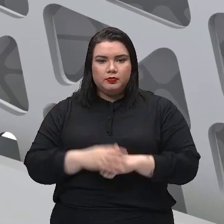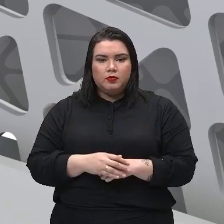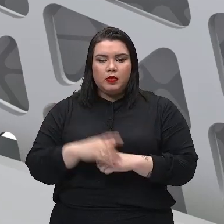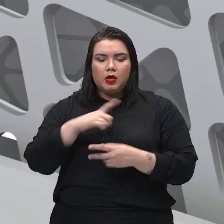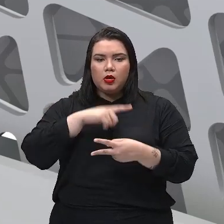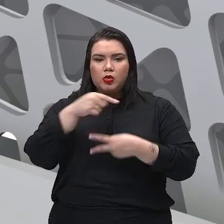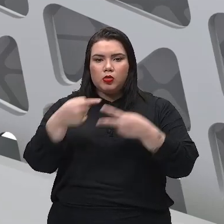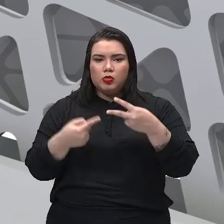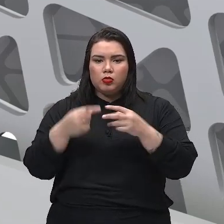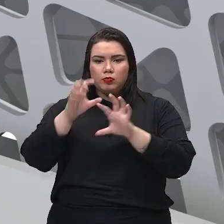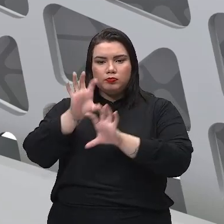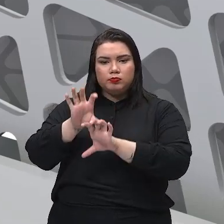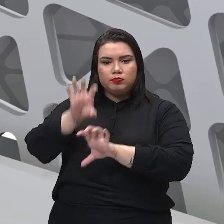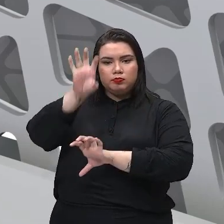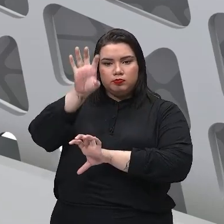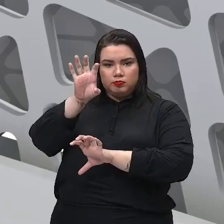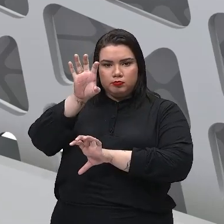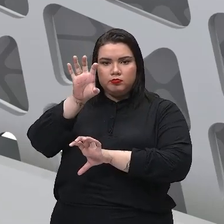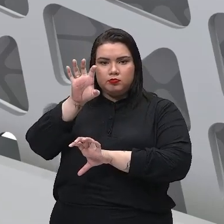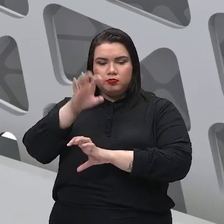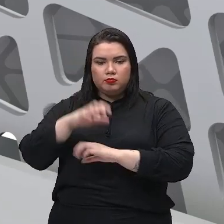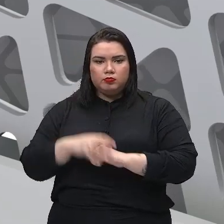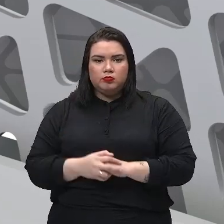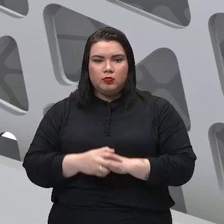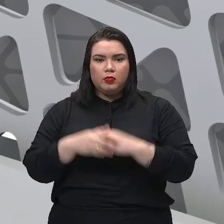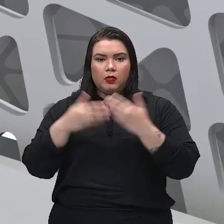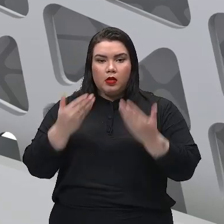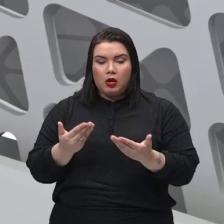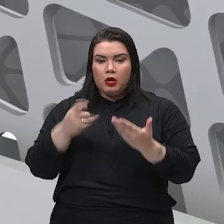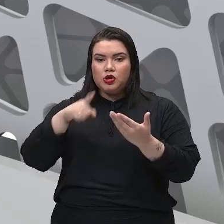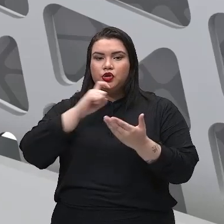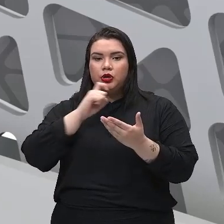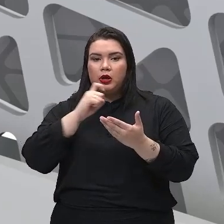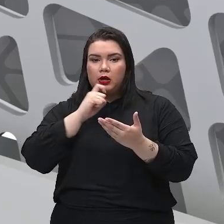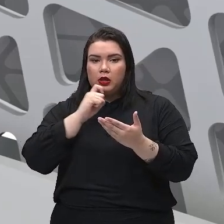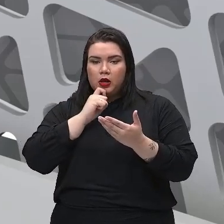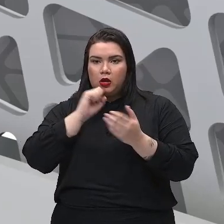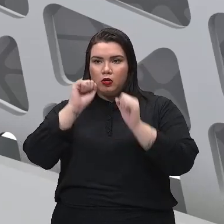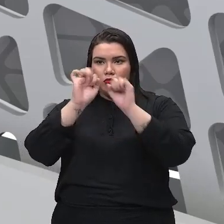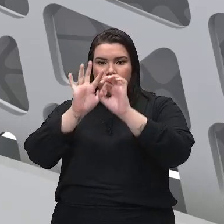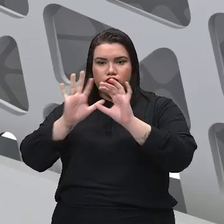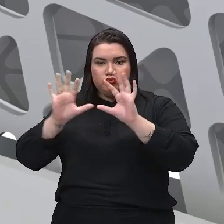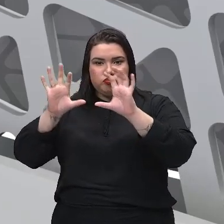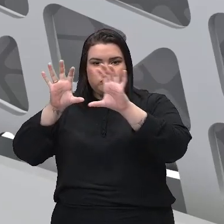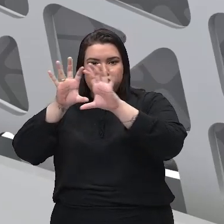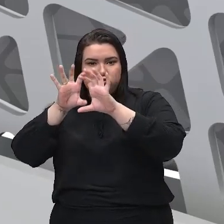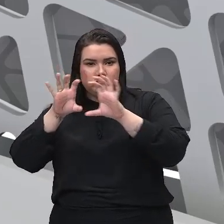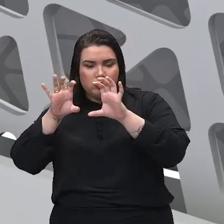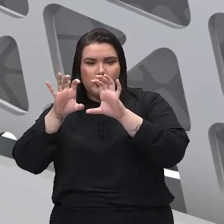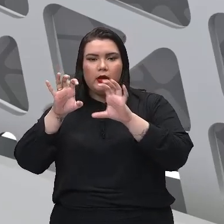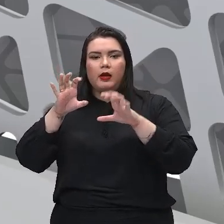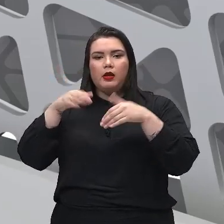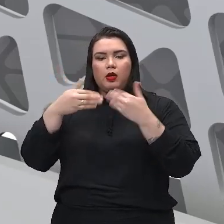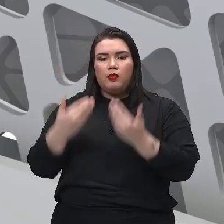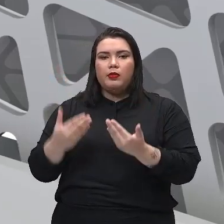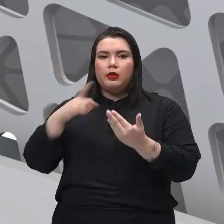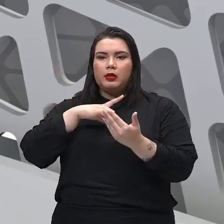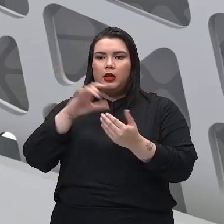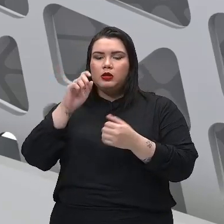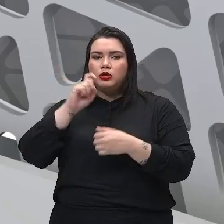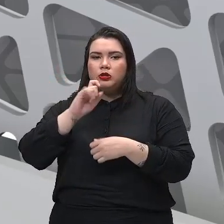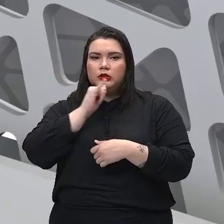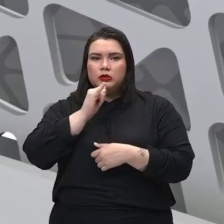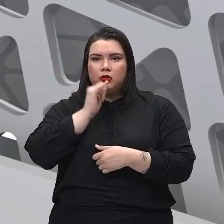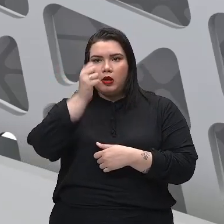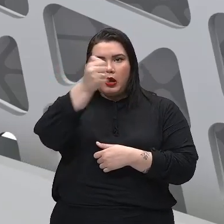ar resfriado, ele vai ficar muito mais denso, vai ficar pesado, e ele então vai se